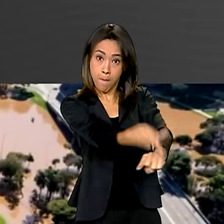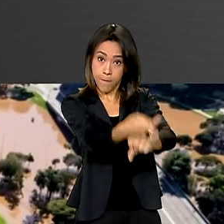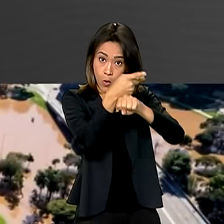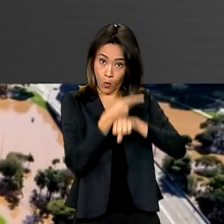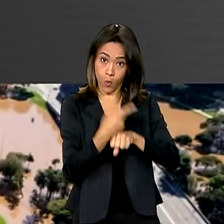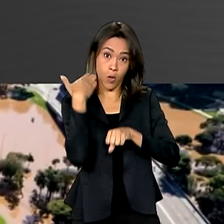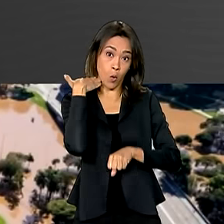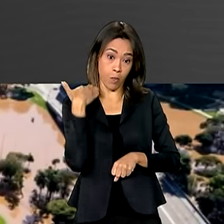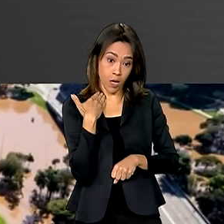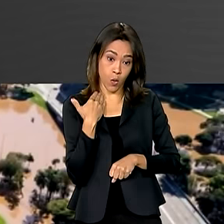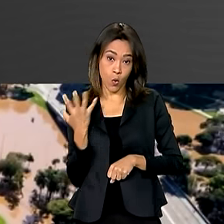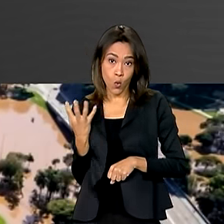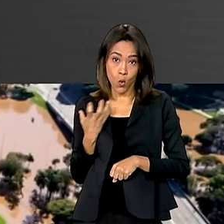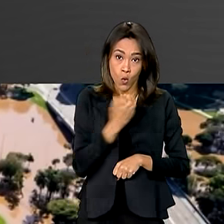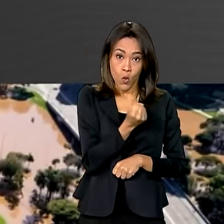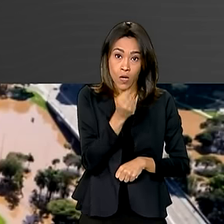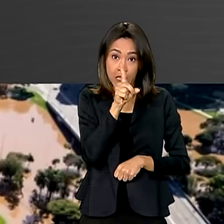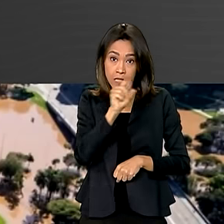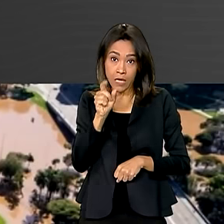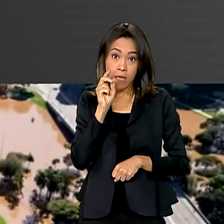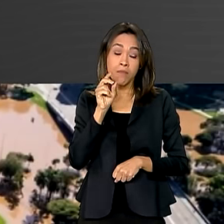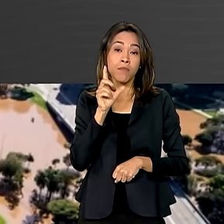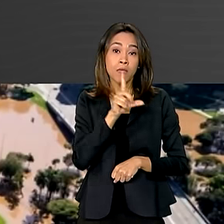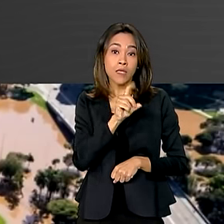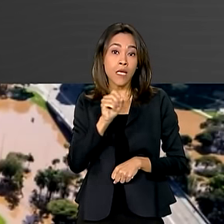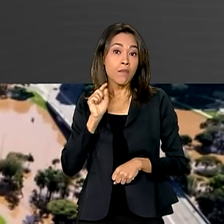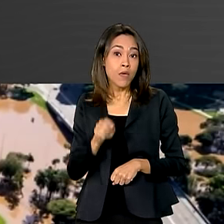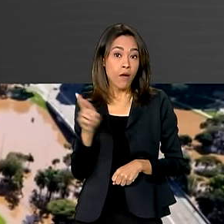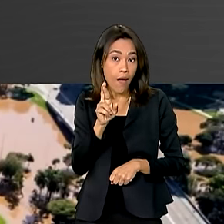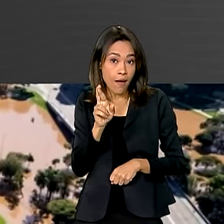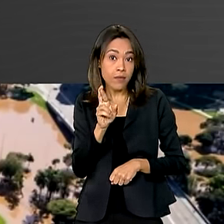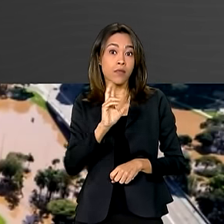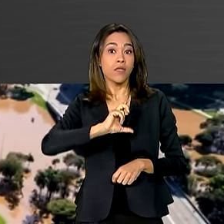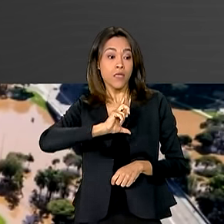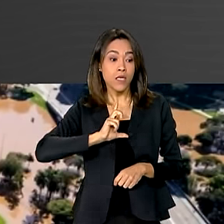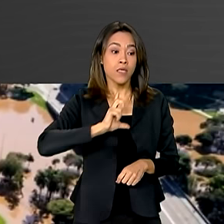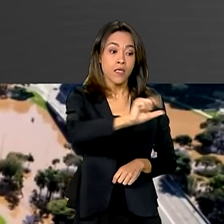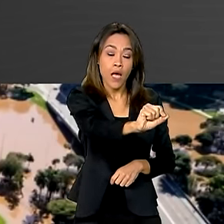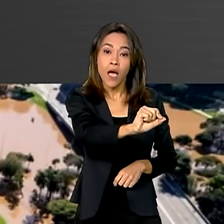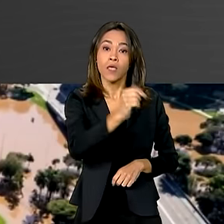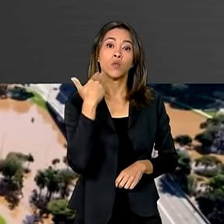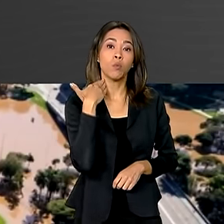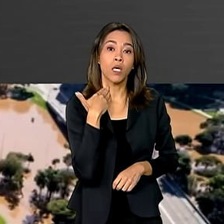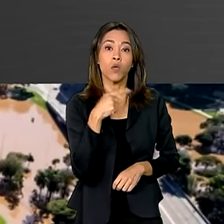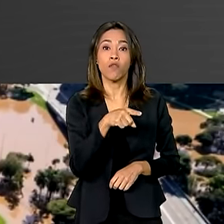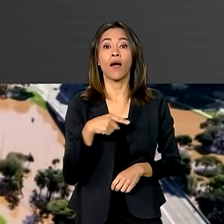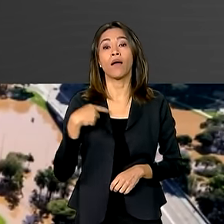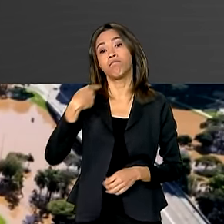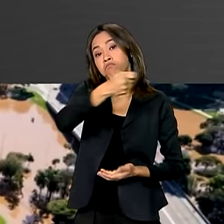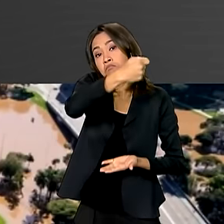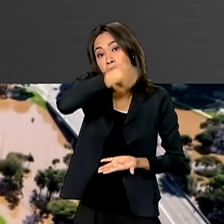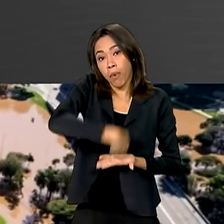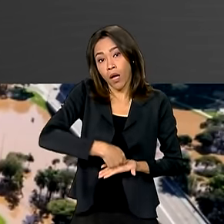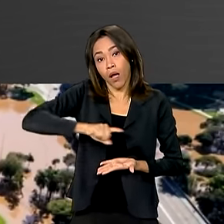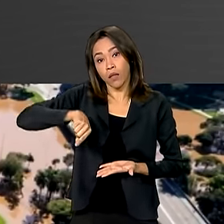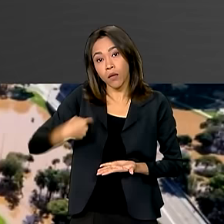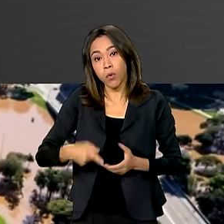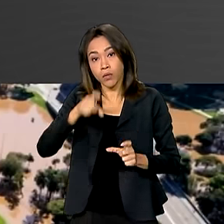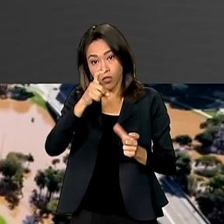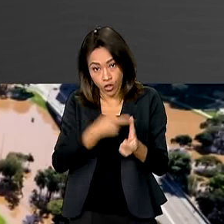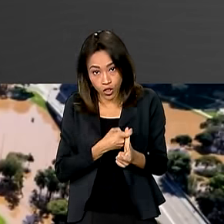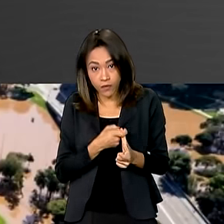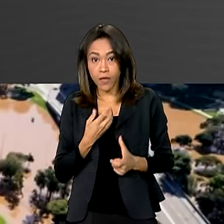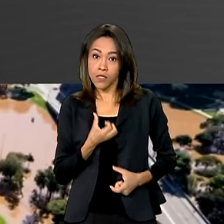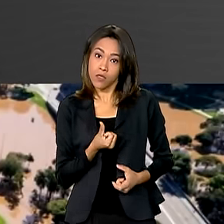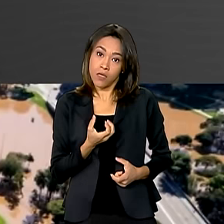exemplo, 100 mil reais emprestados. E ao sair do banco, estará devendo apenas 60